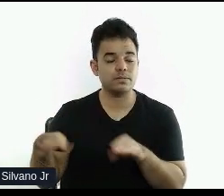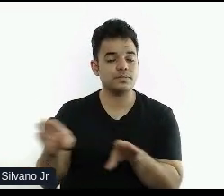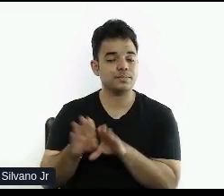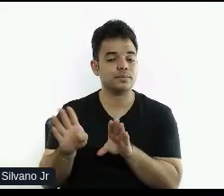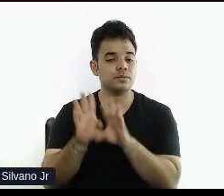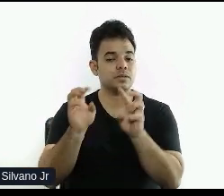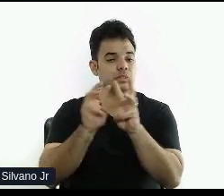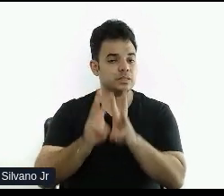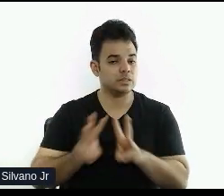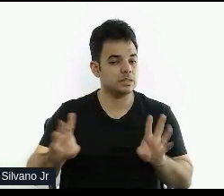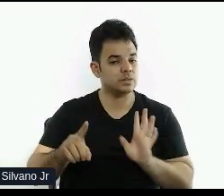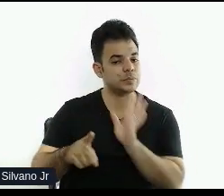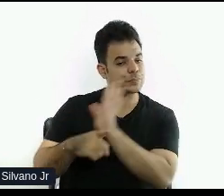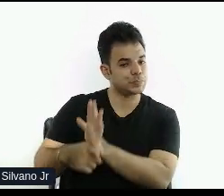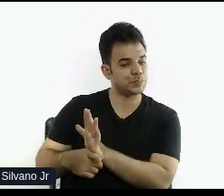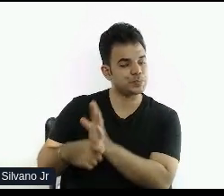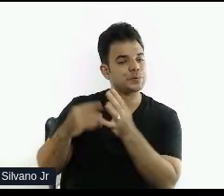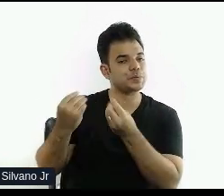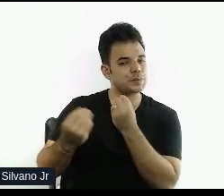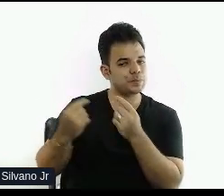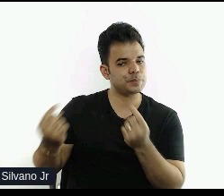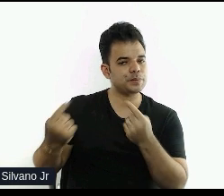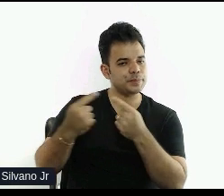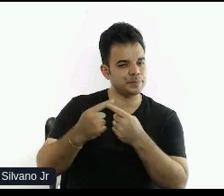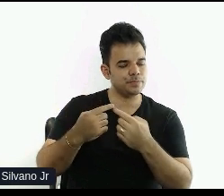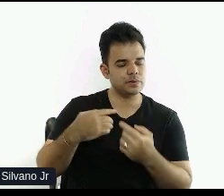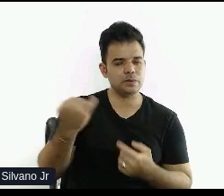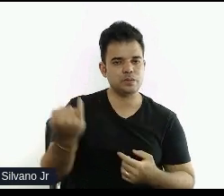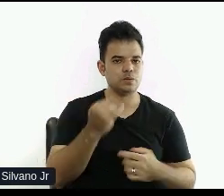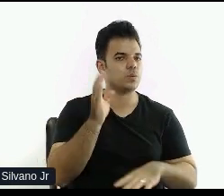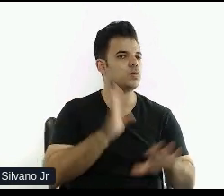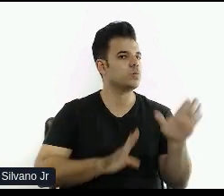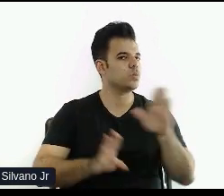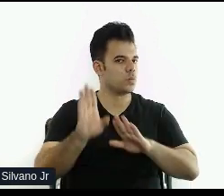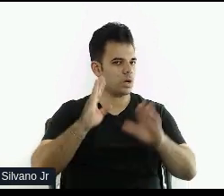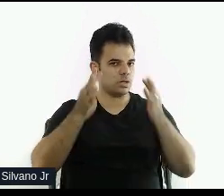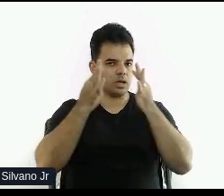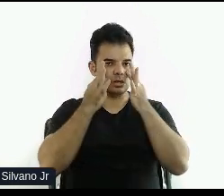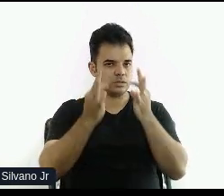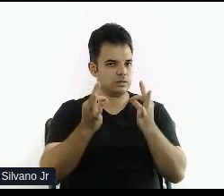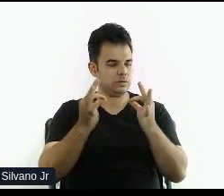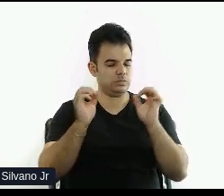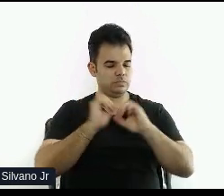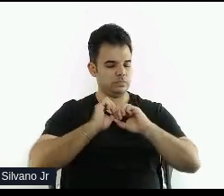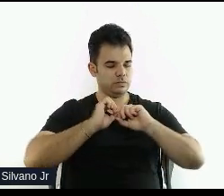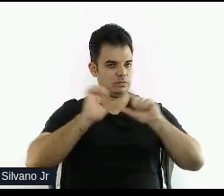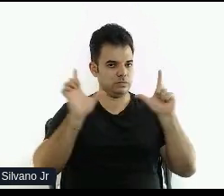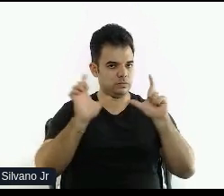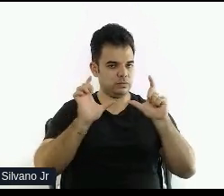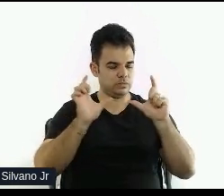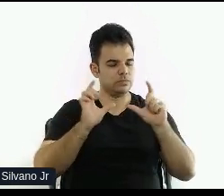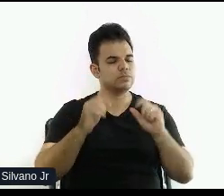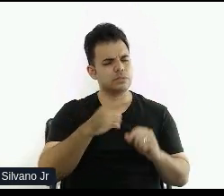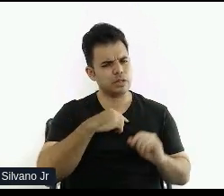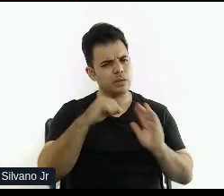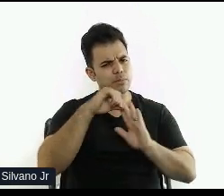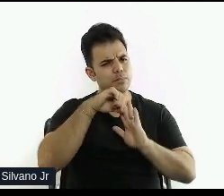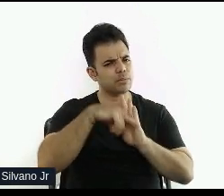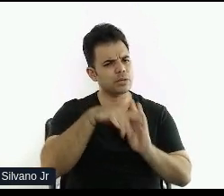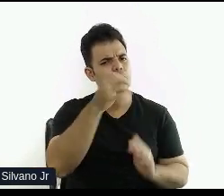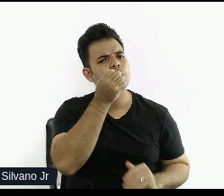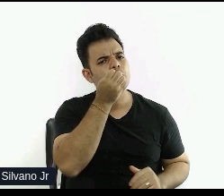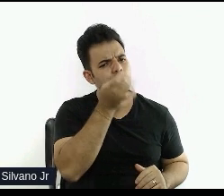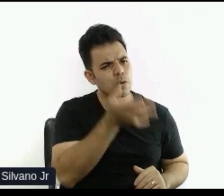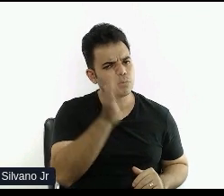de fato para elas. Então, é importante tomar um pouco de atenção nisso, né? Mas esses plugins muito bons, muitas soluções boas, inclusive